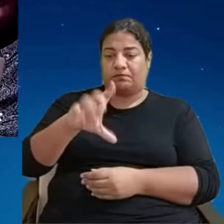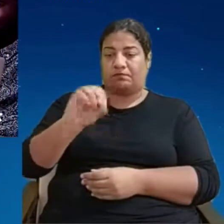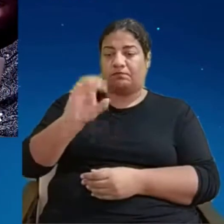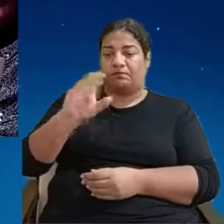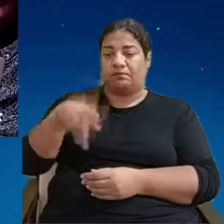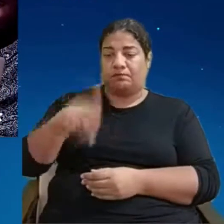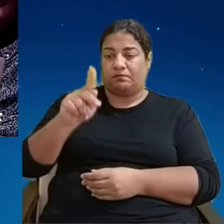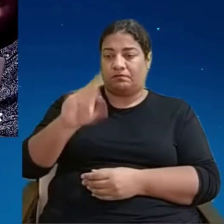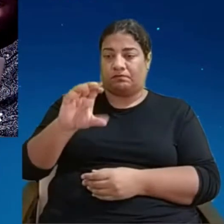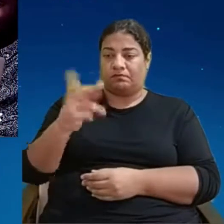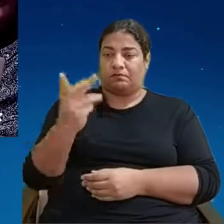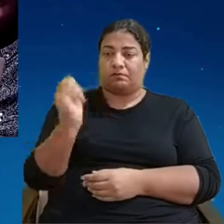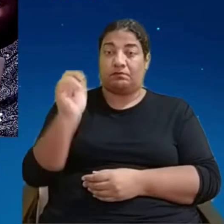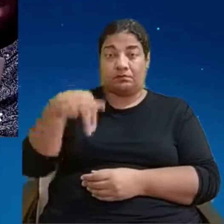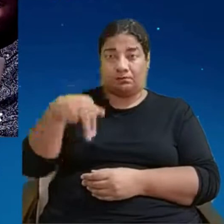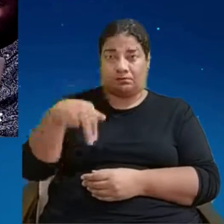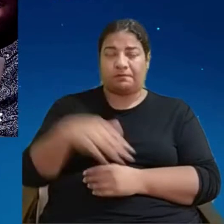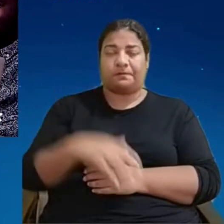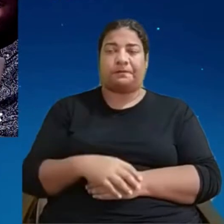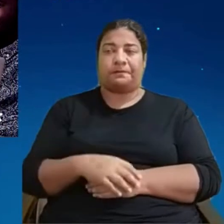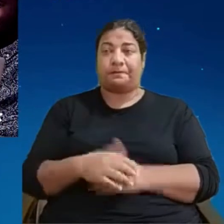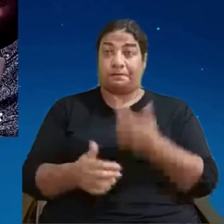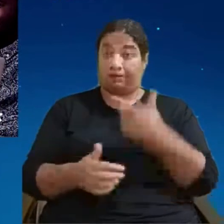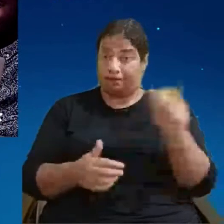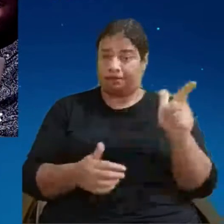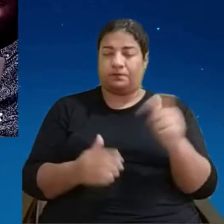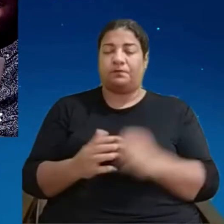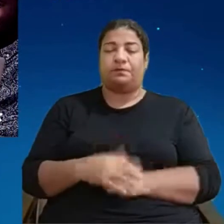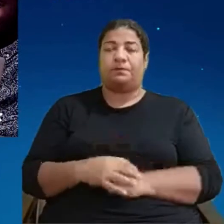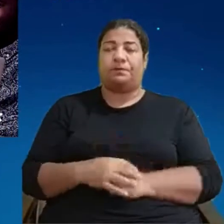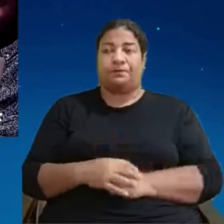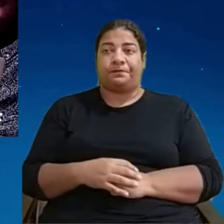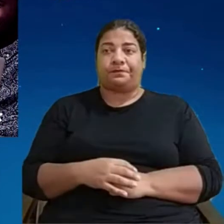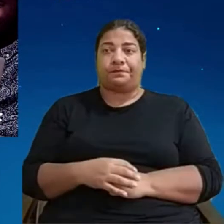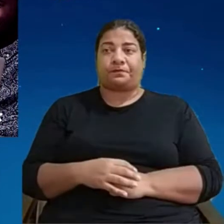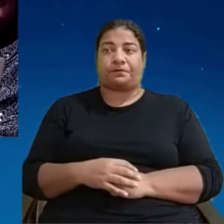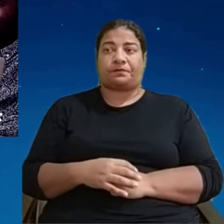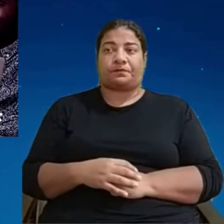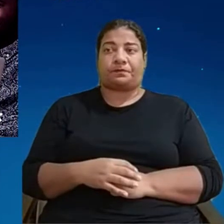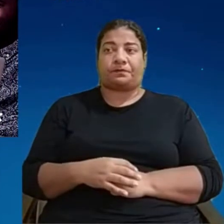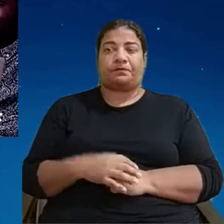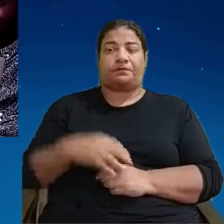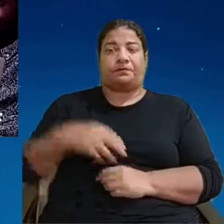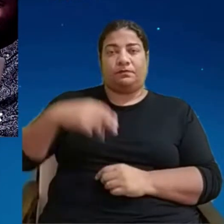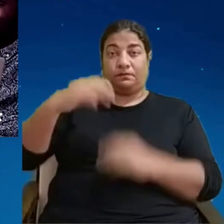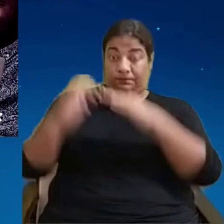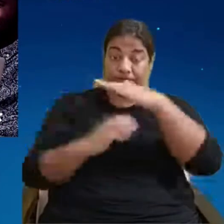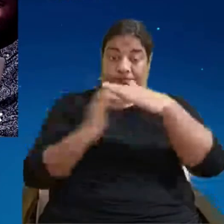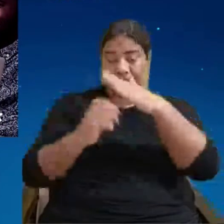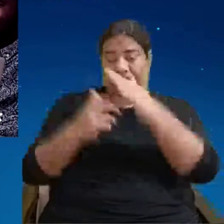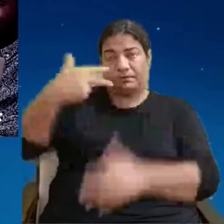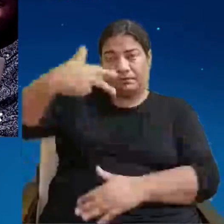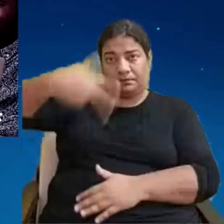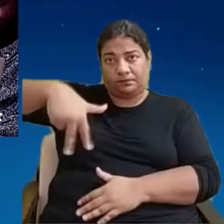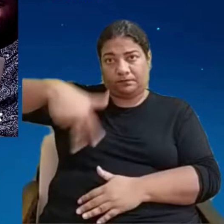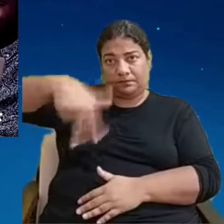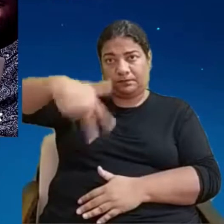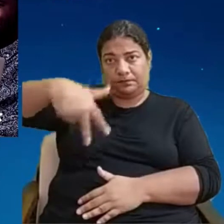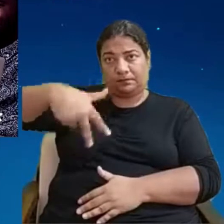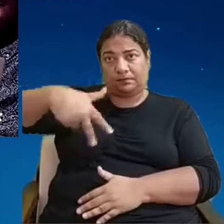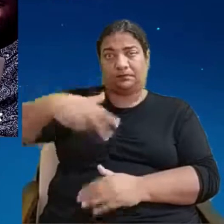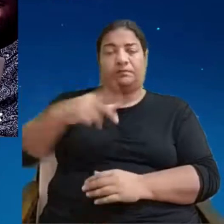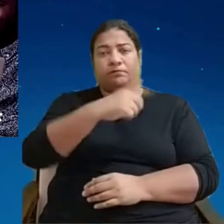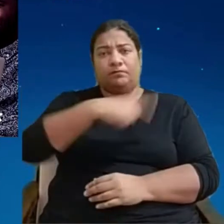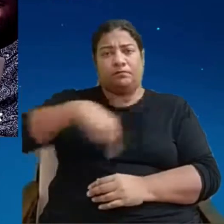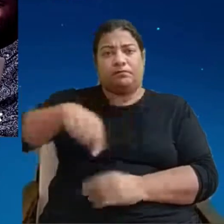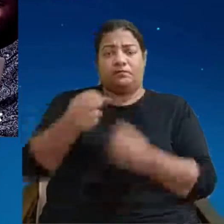e aí é um para fechar aqui com vocês na vivo a gente não vem de tecnologia a gente tem